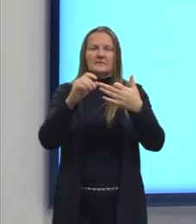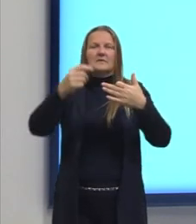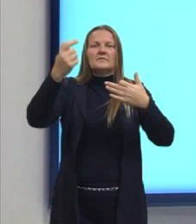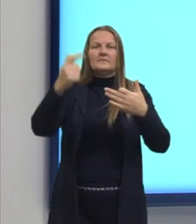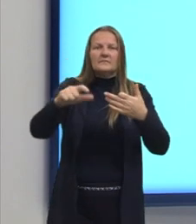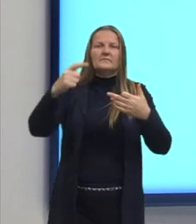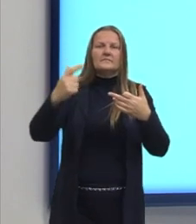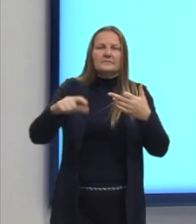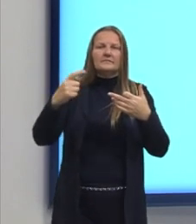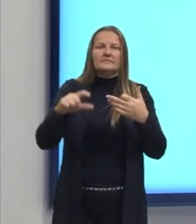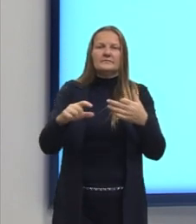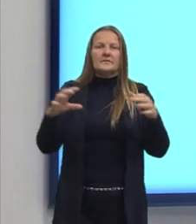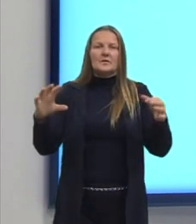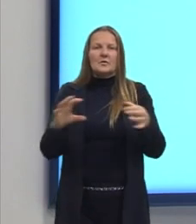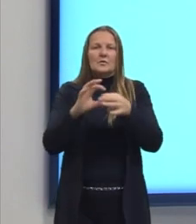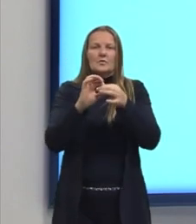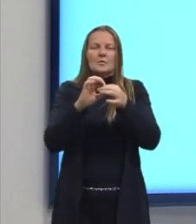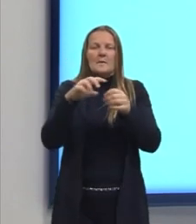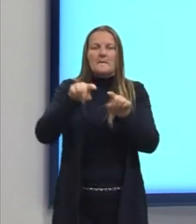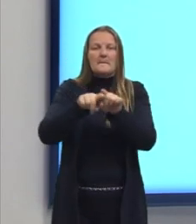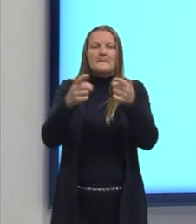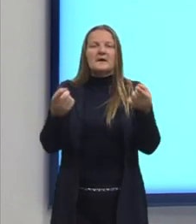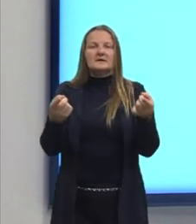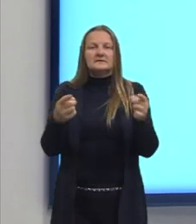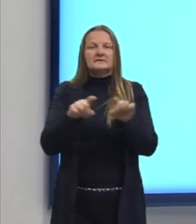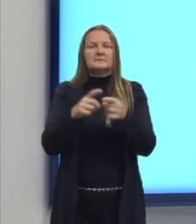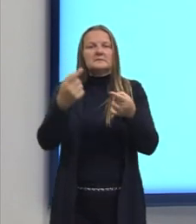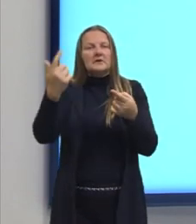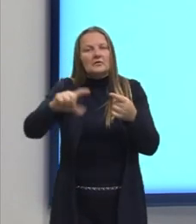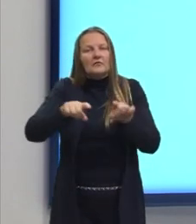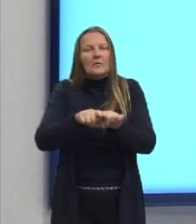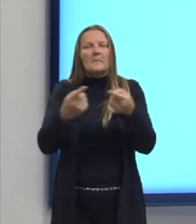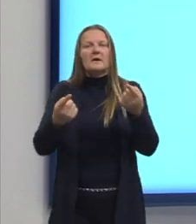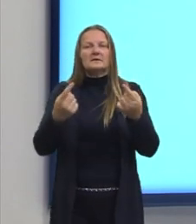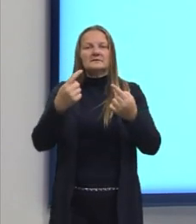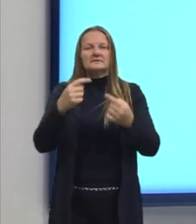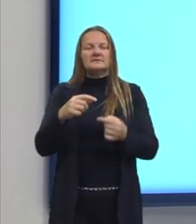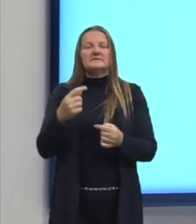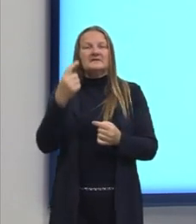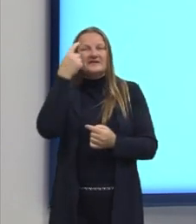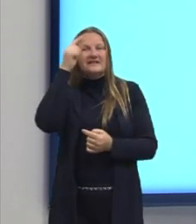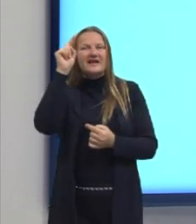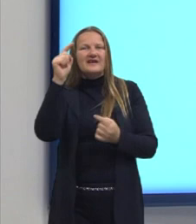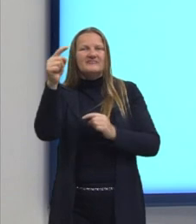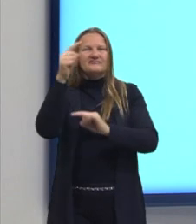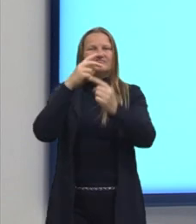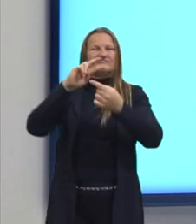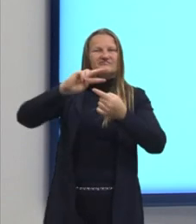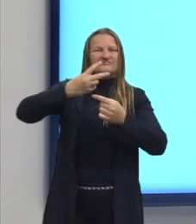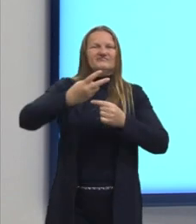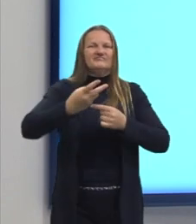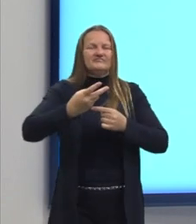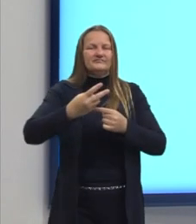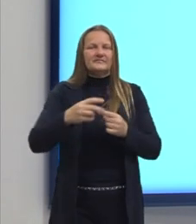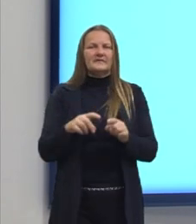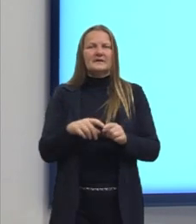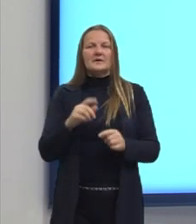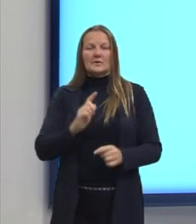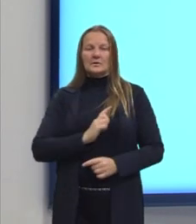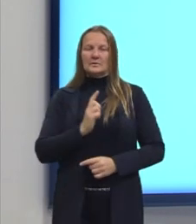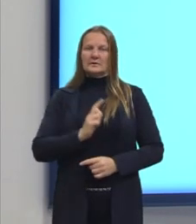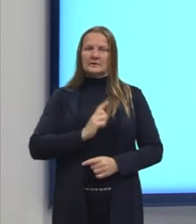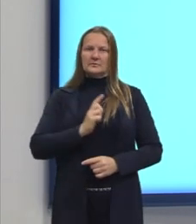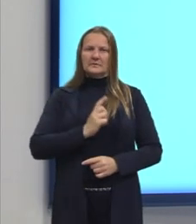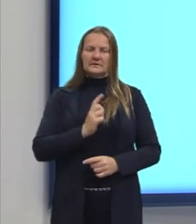da conjunção mas para contrapor ideias. Se a gente tem conhecimento gramatical,